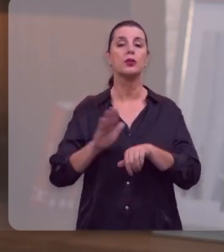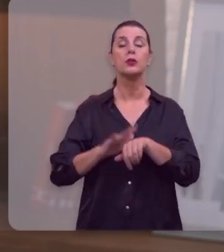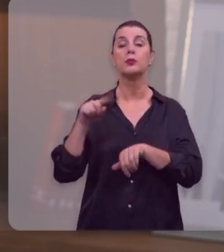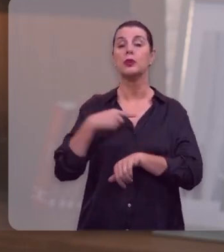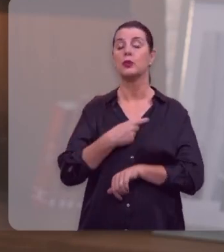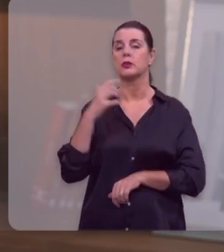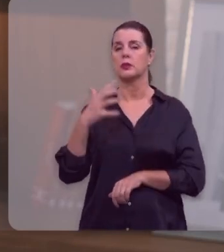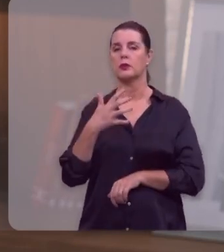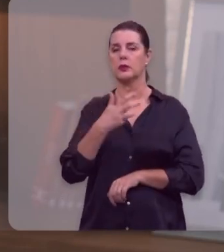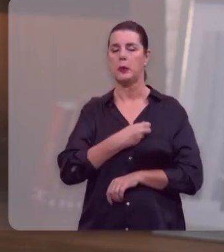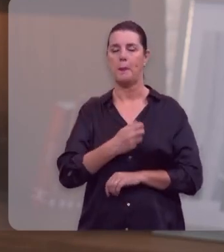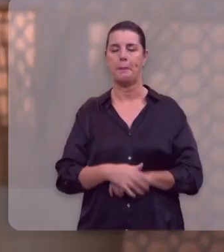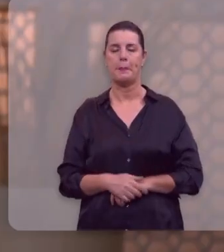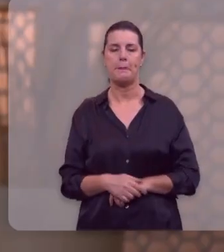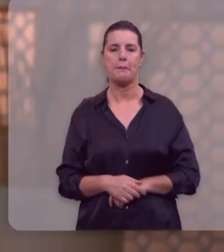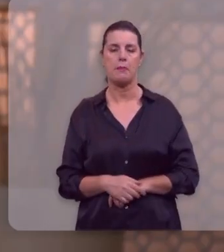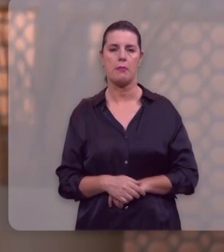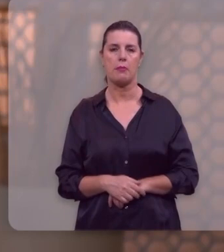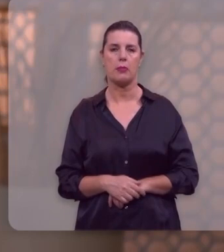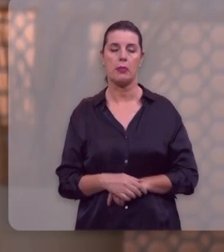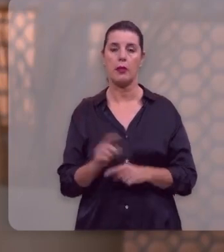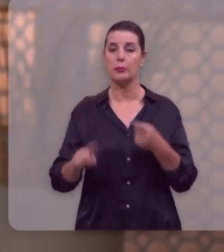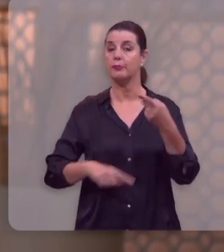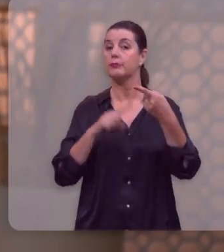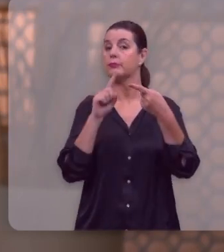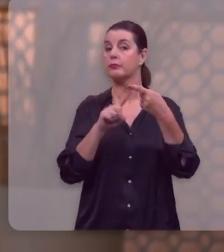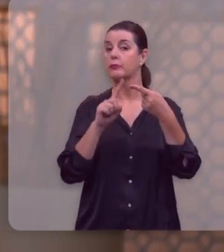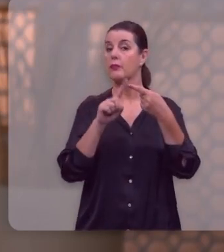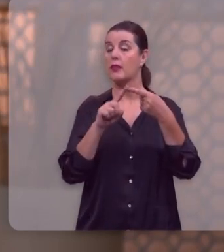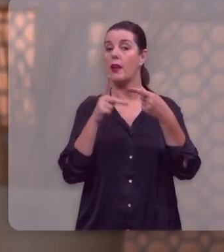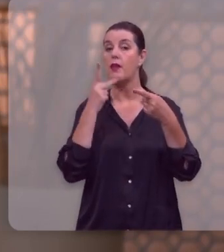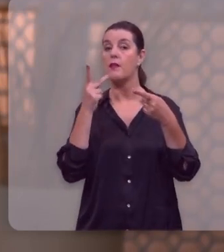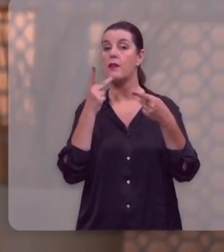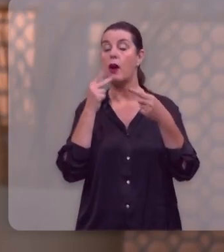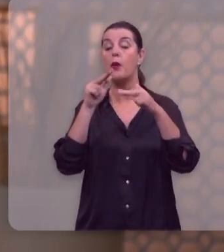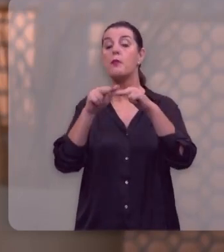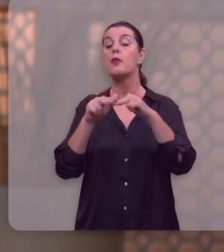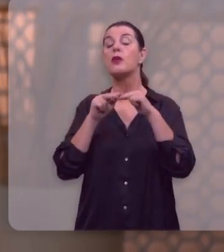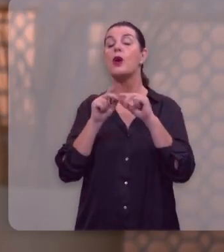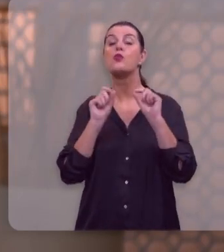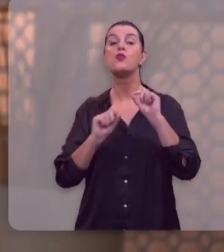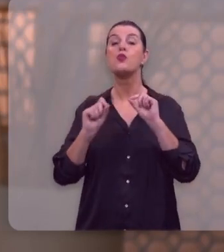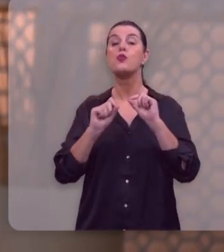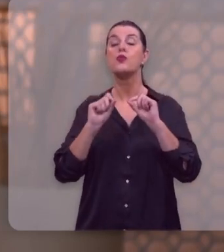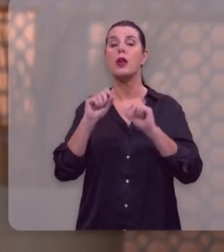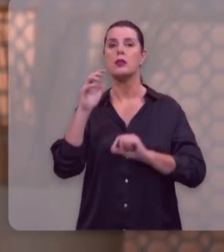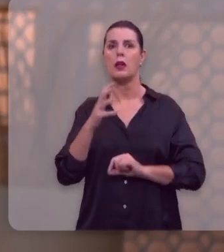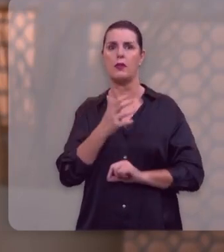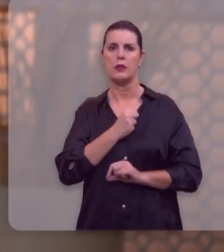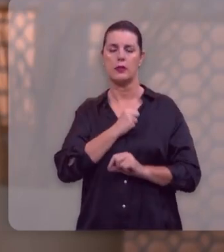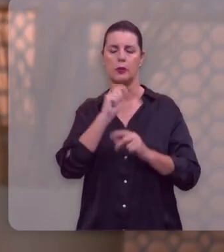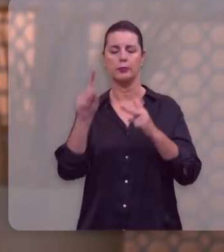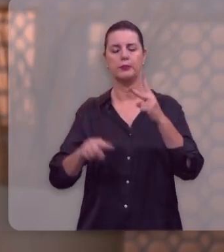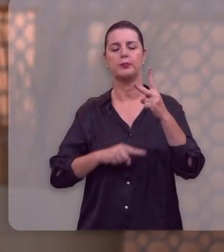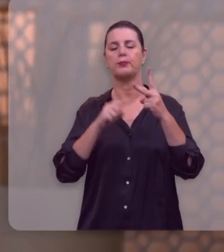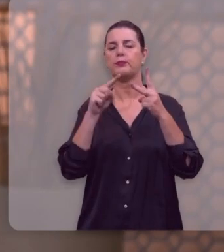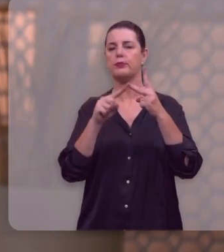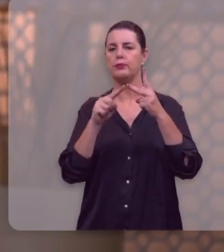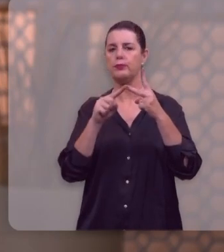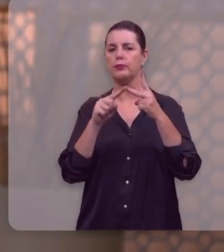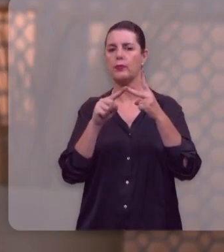nossa salvação. Em primeiro lugar, ele trata da causa da salvação. Em segundo lugar,